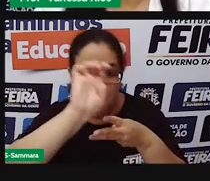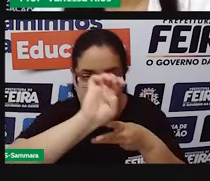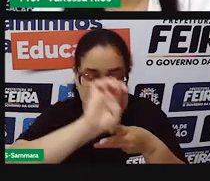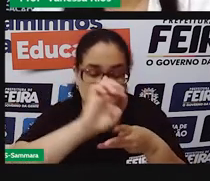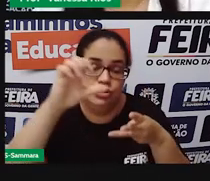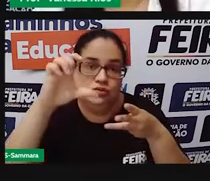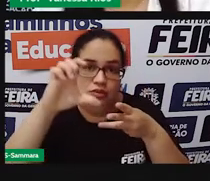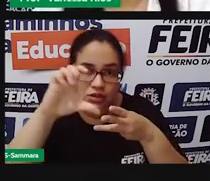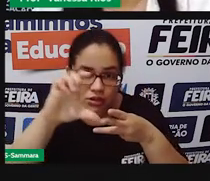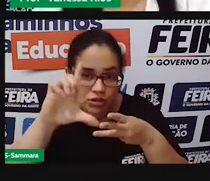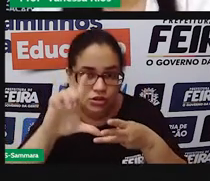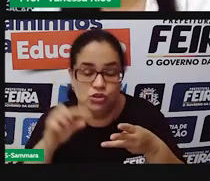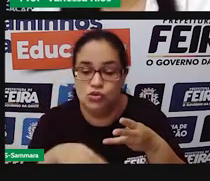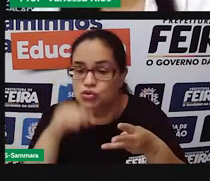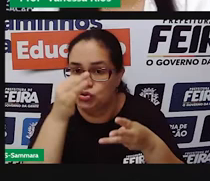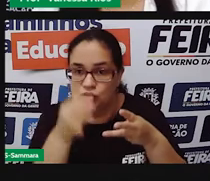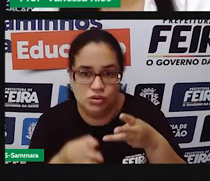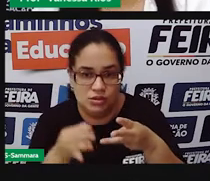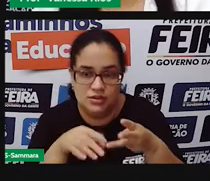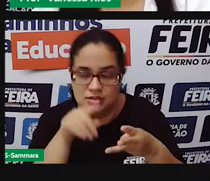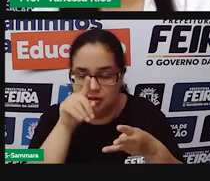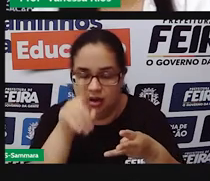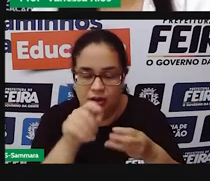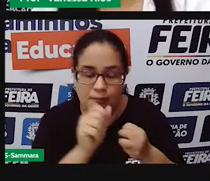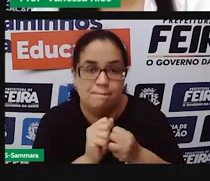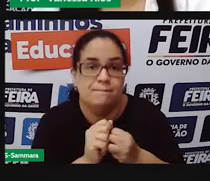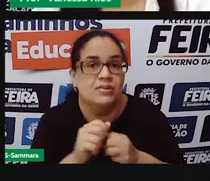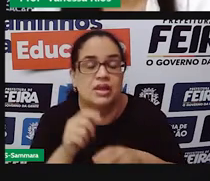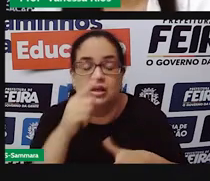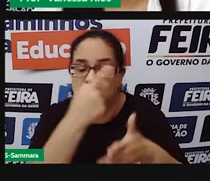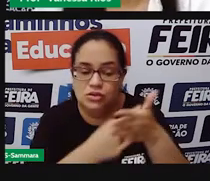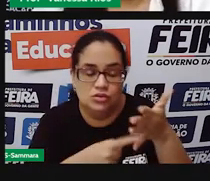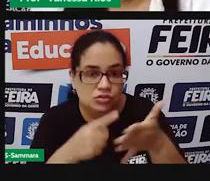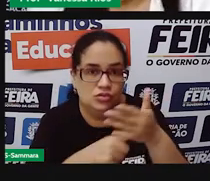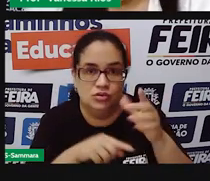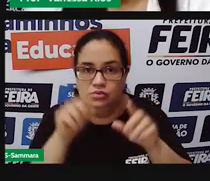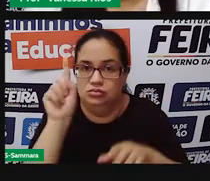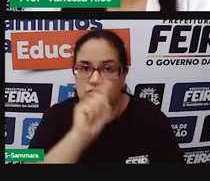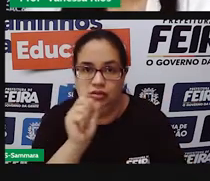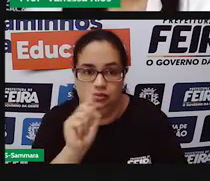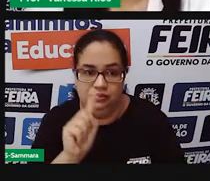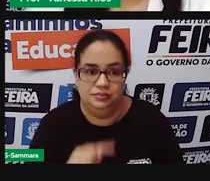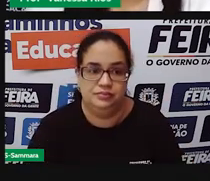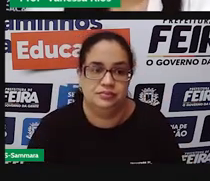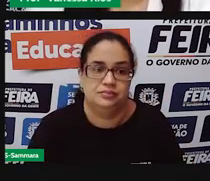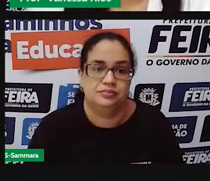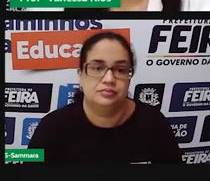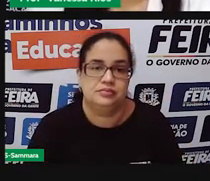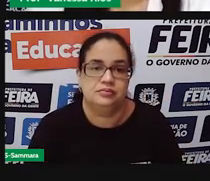executivo. O poder judiciário não é escolhido pelo povo, pela população.